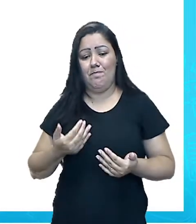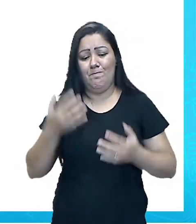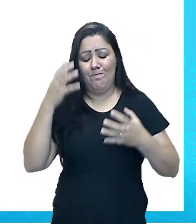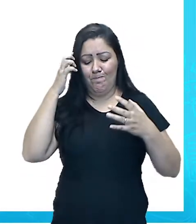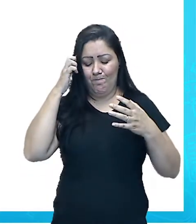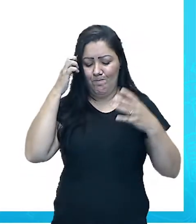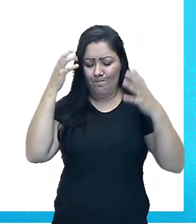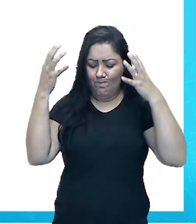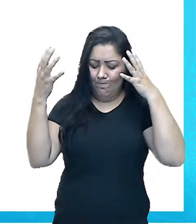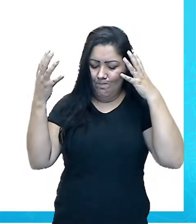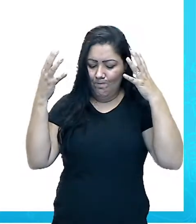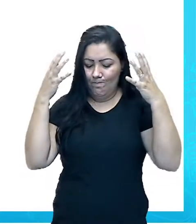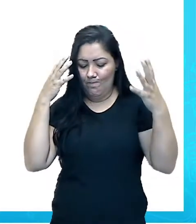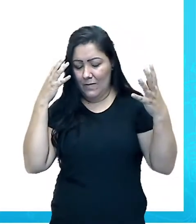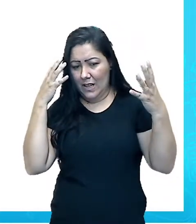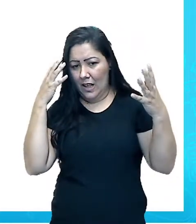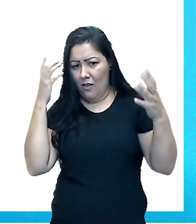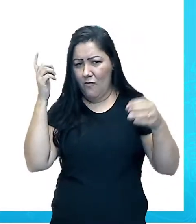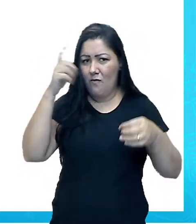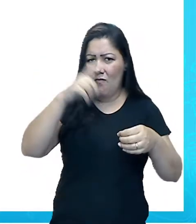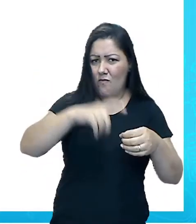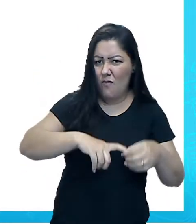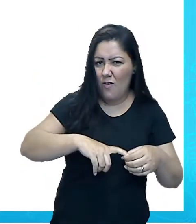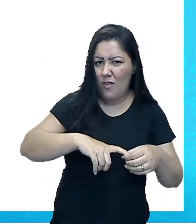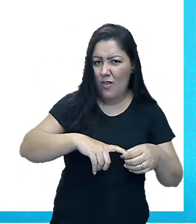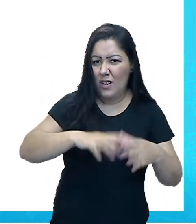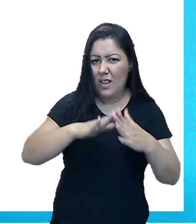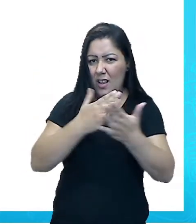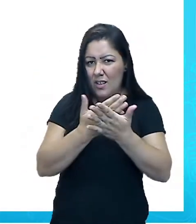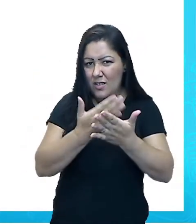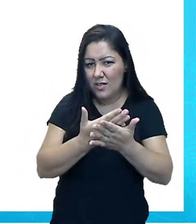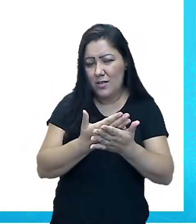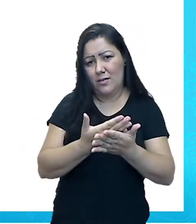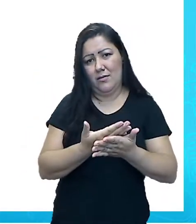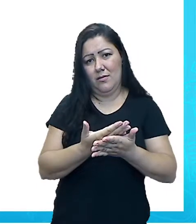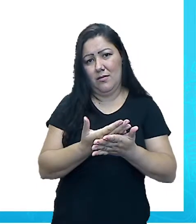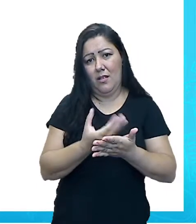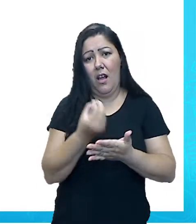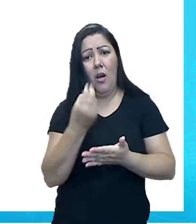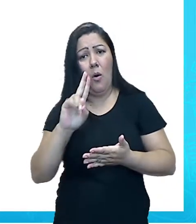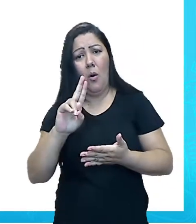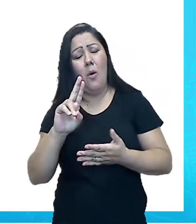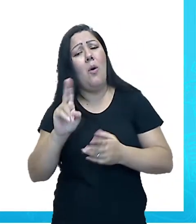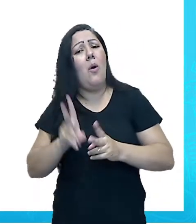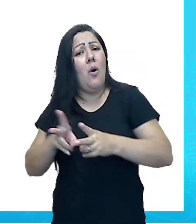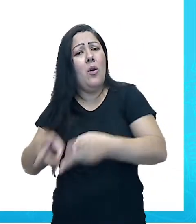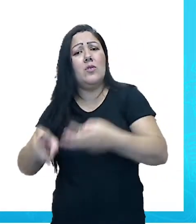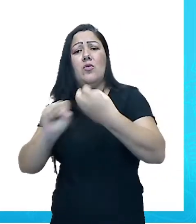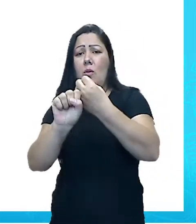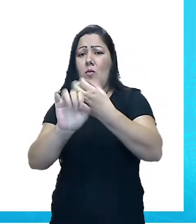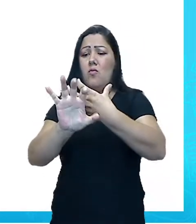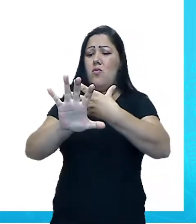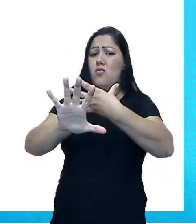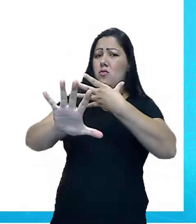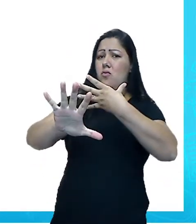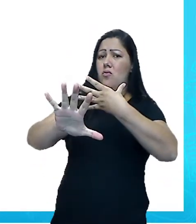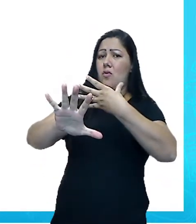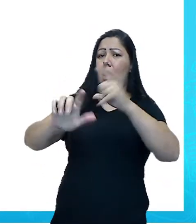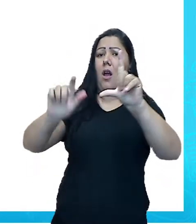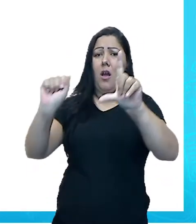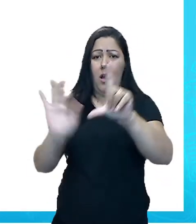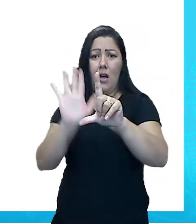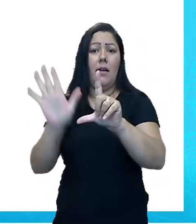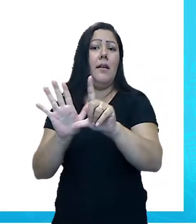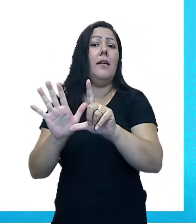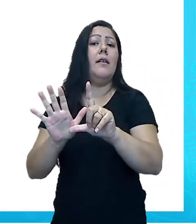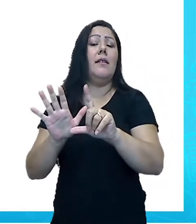presencial, a aula vai ficar online. Até esse momento dessa pandemia, ele